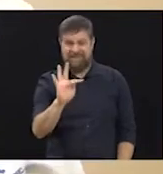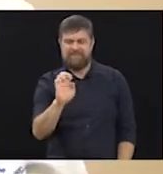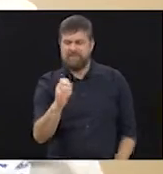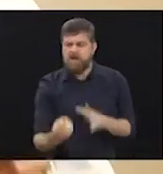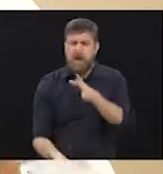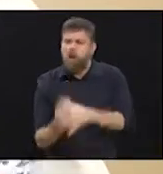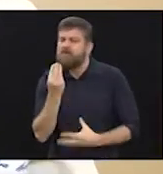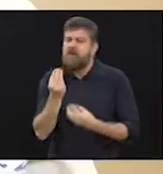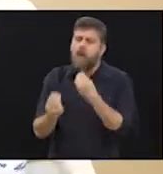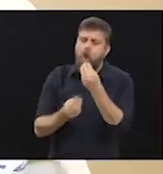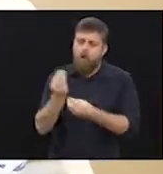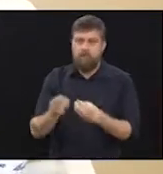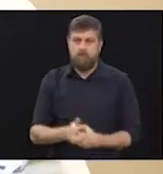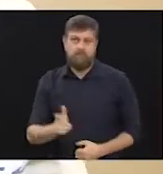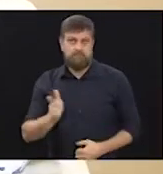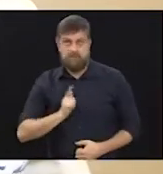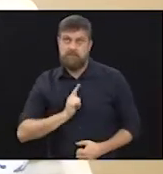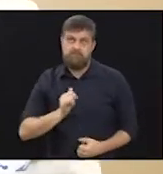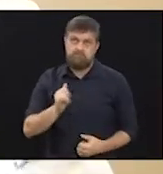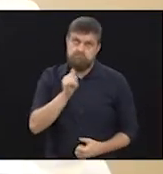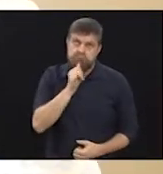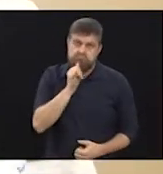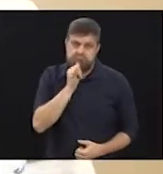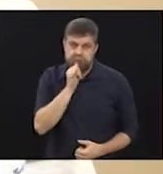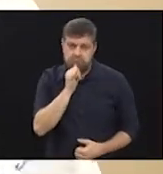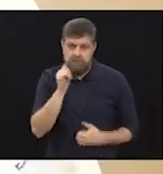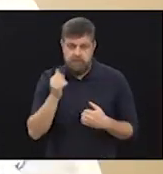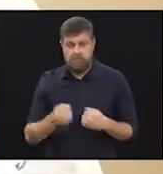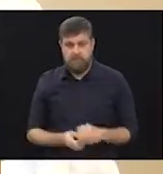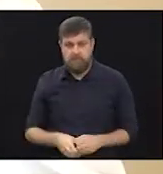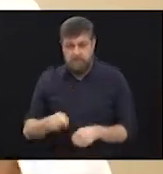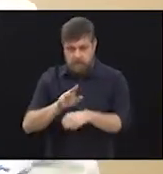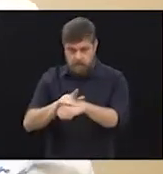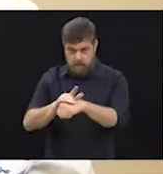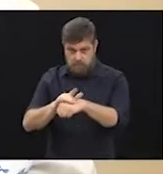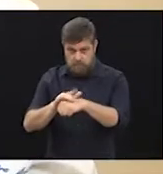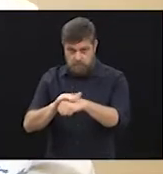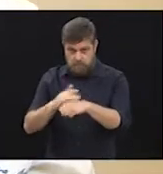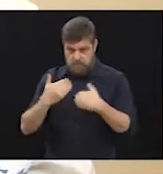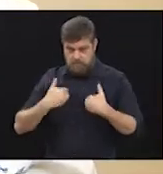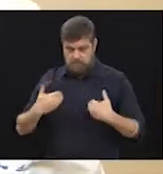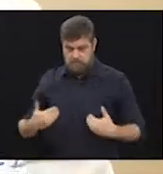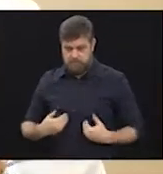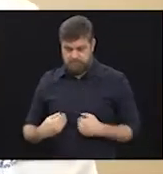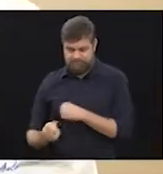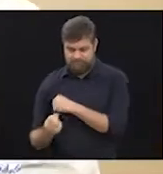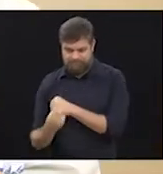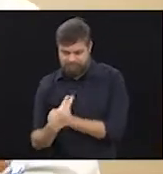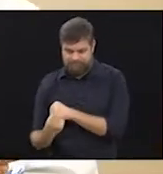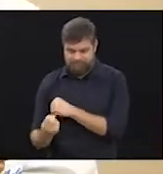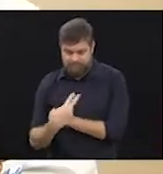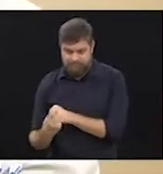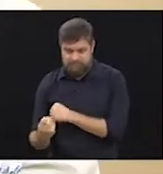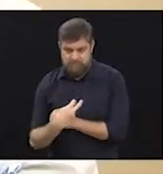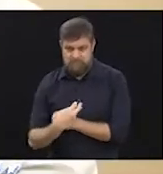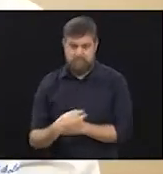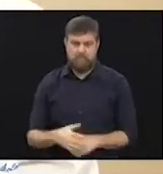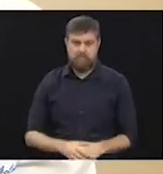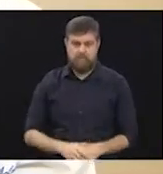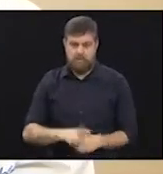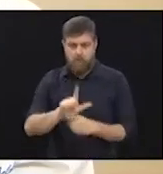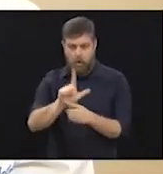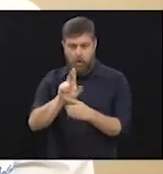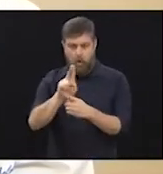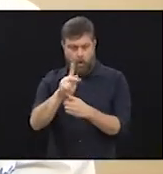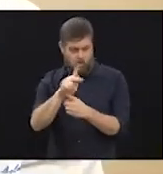causas. Uma causa muito comum é uma doença autoimune, né? Como artrite reumatóide, lúpus,